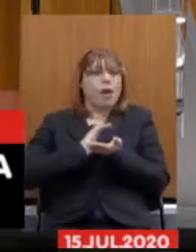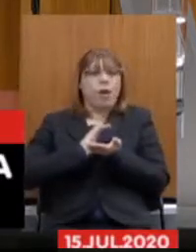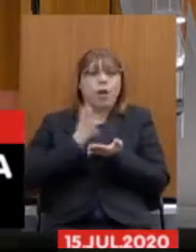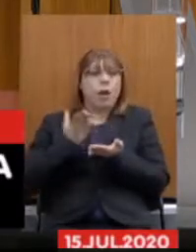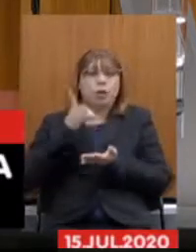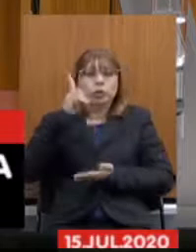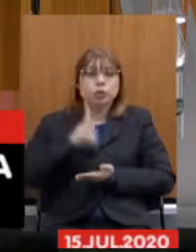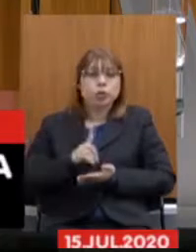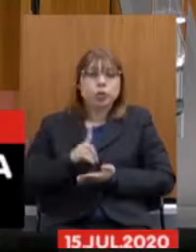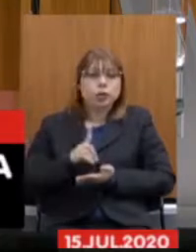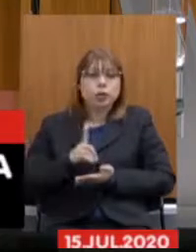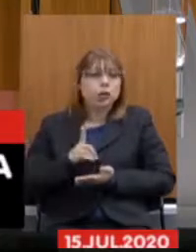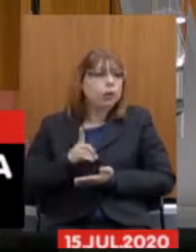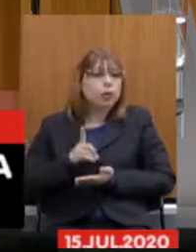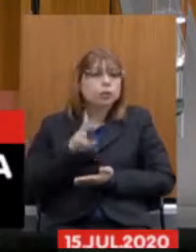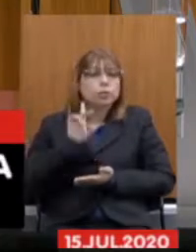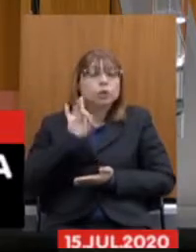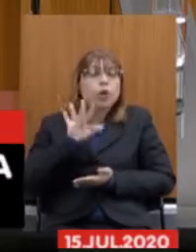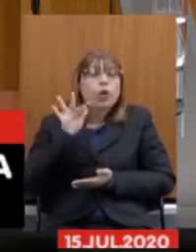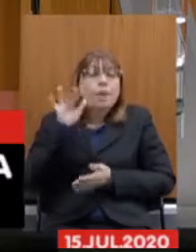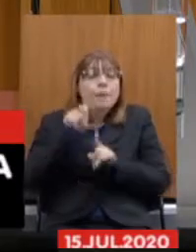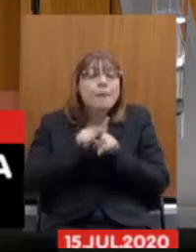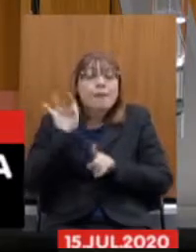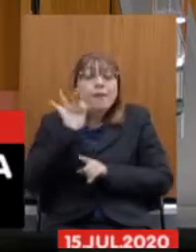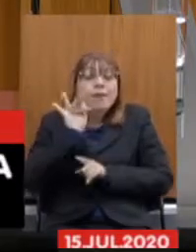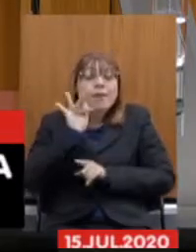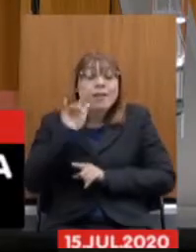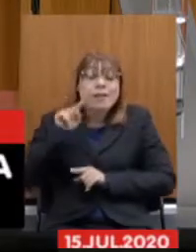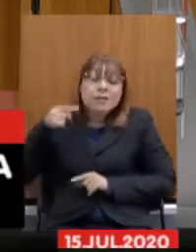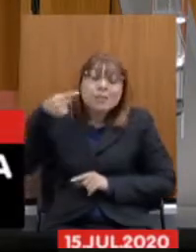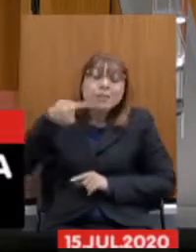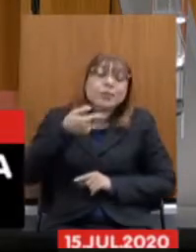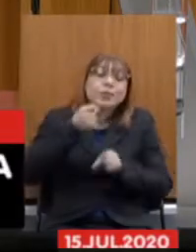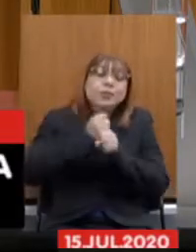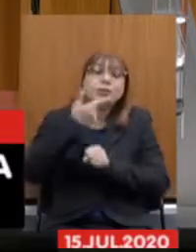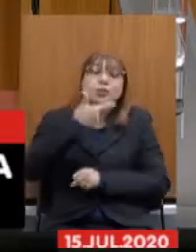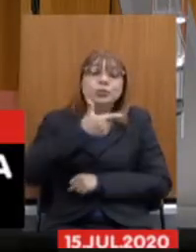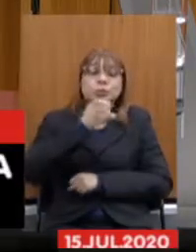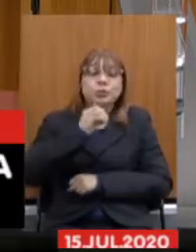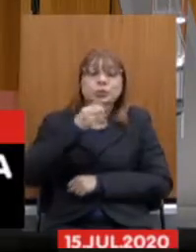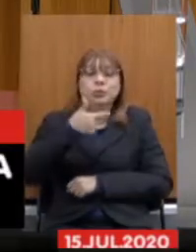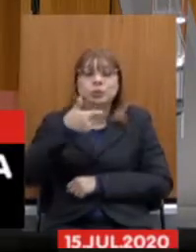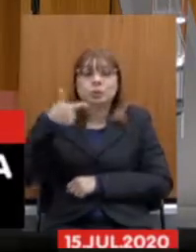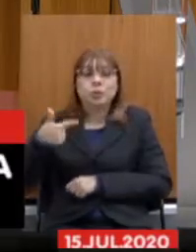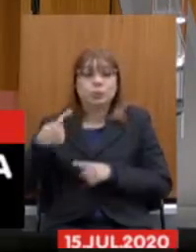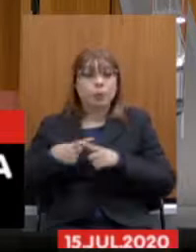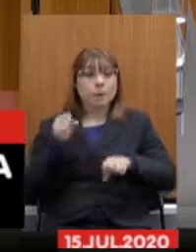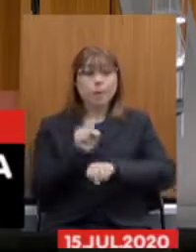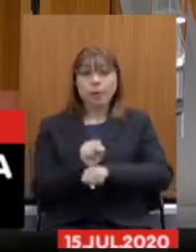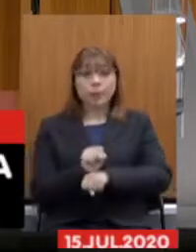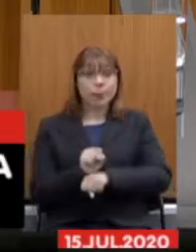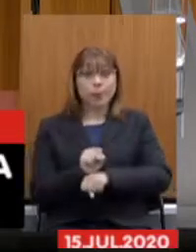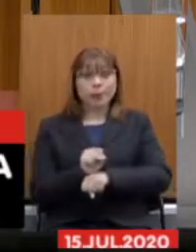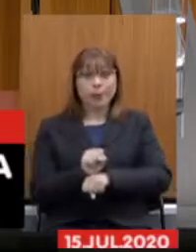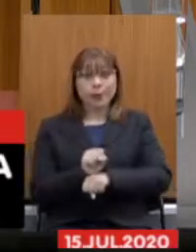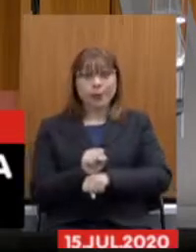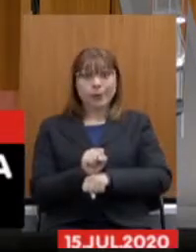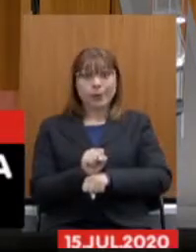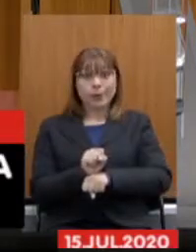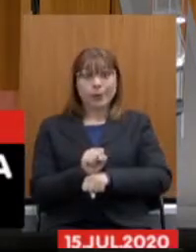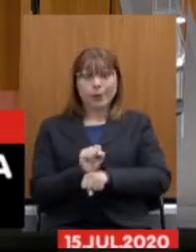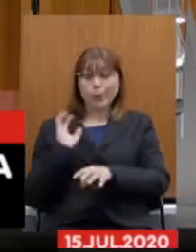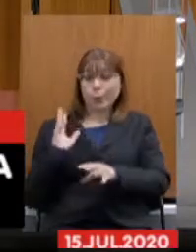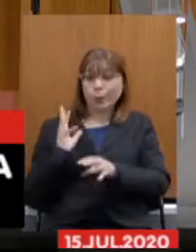direito em fevereiro de 2022 porque parou a contagem do tempo não é nem